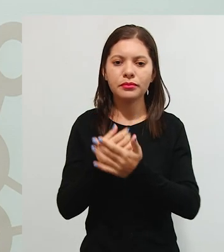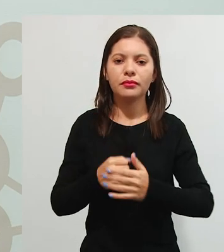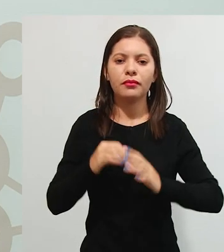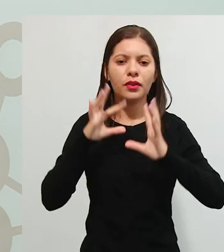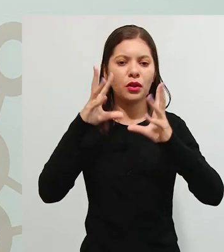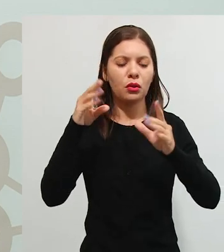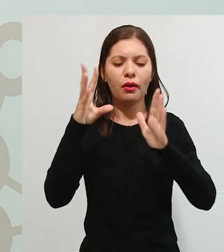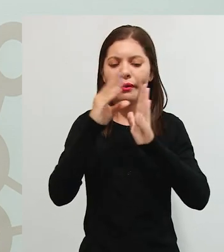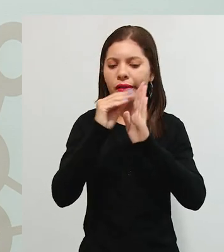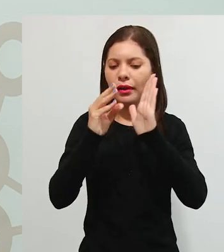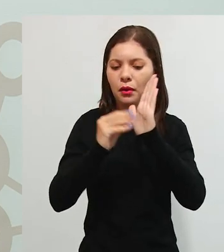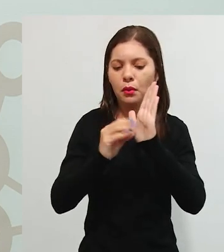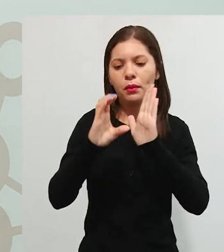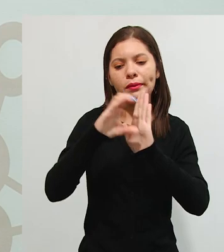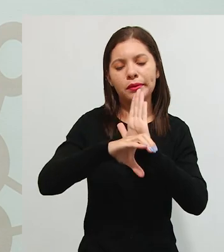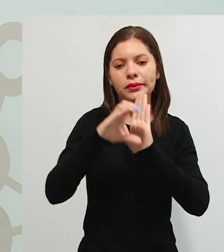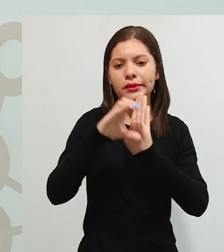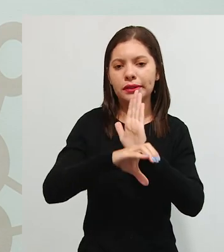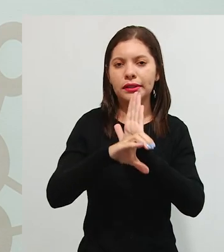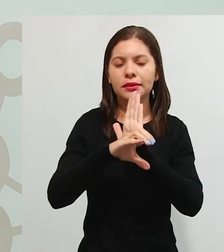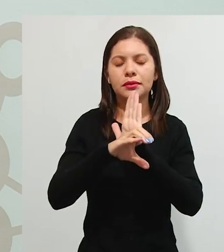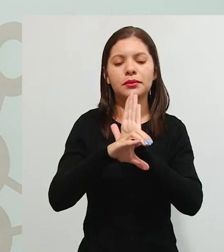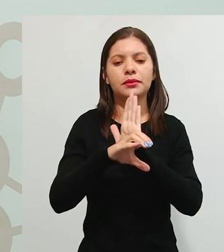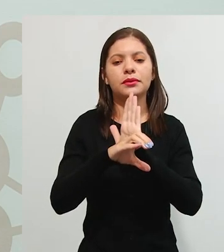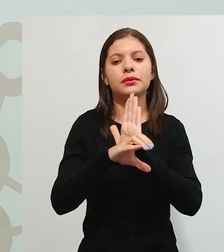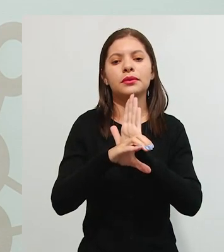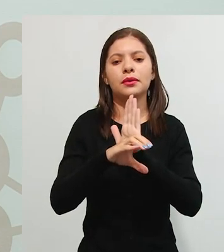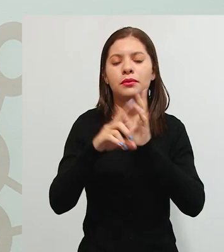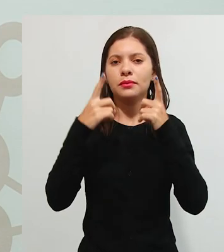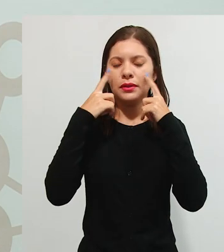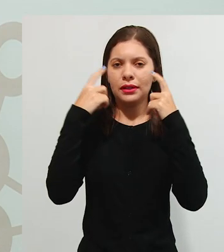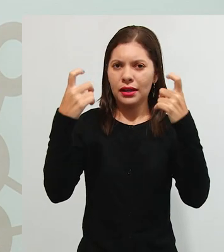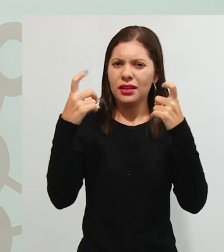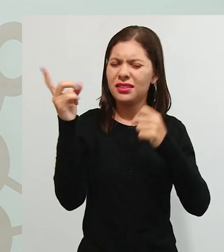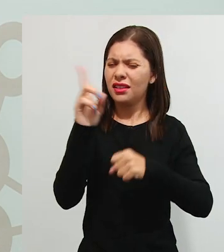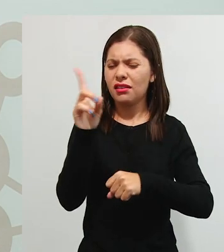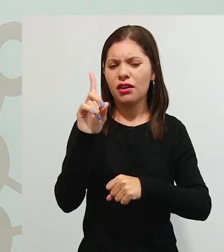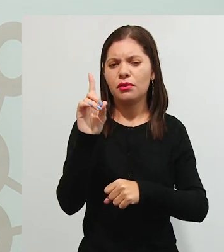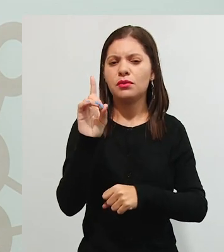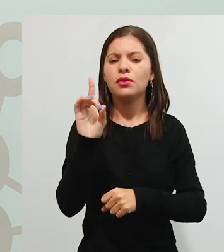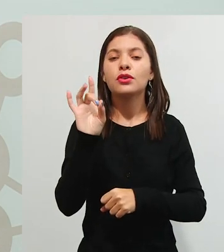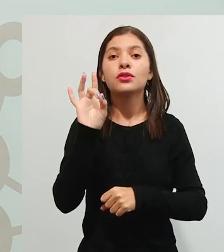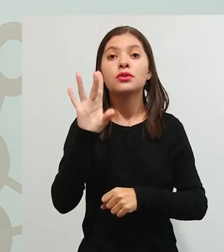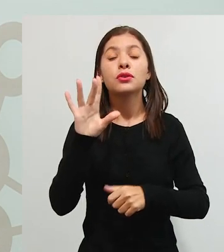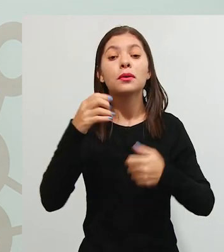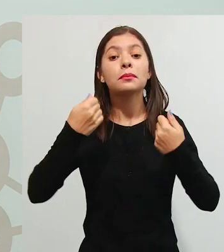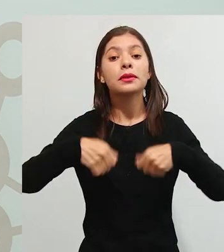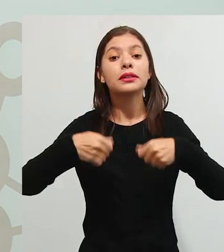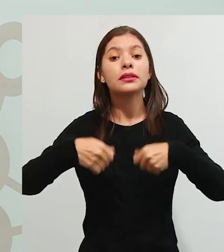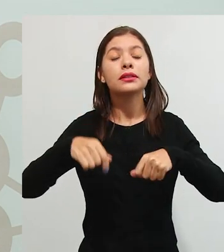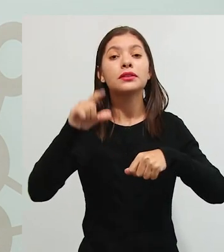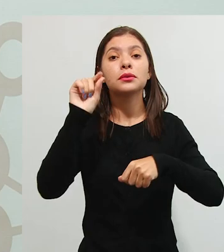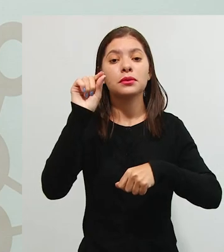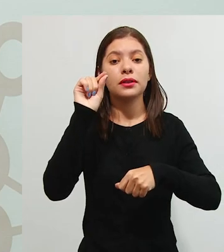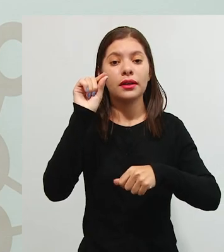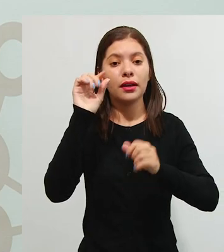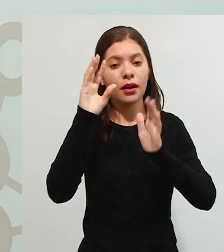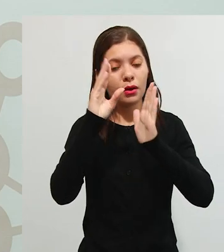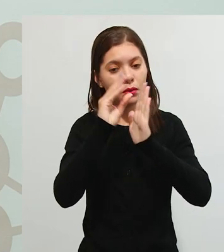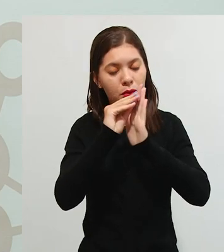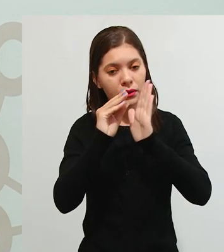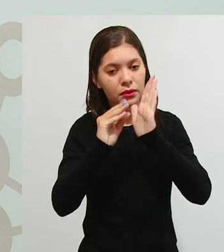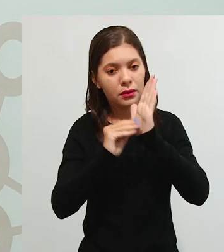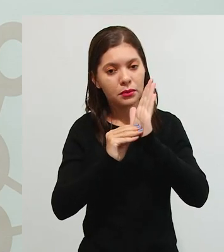a trazer todos os conteúdos, os conceitos e os interesses, mas, na verdade, a gente precisa ter um encontro